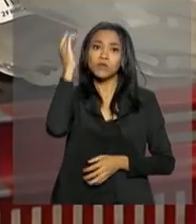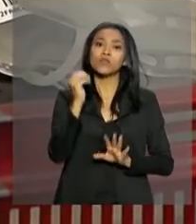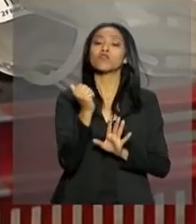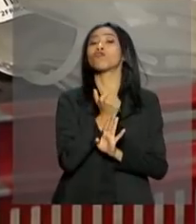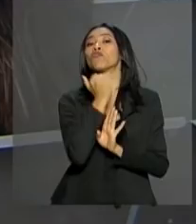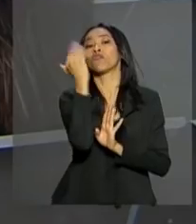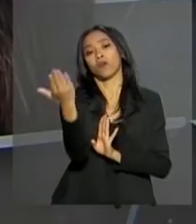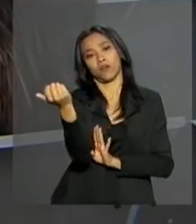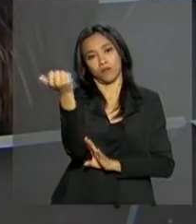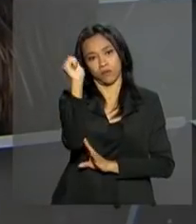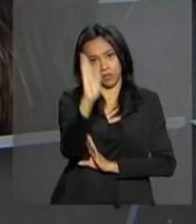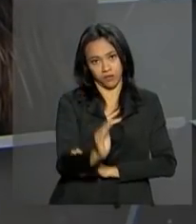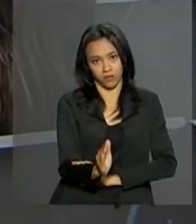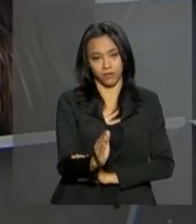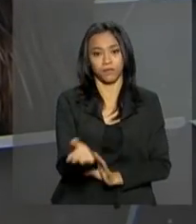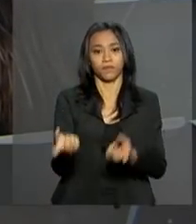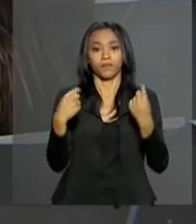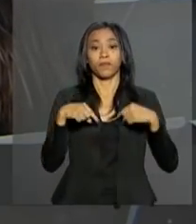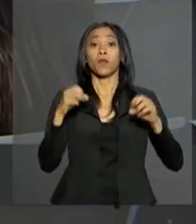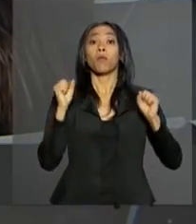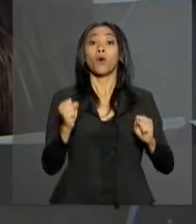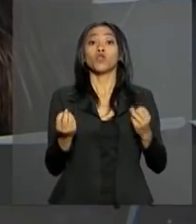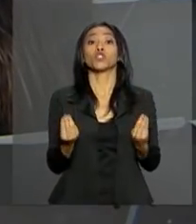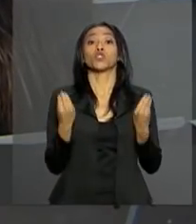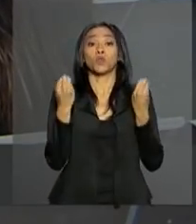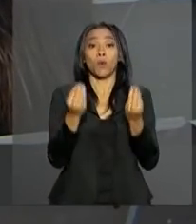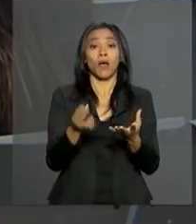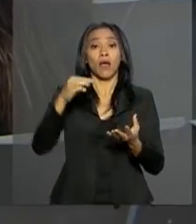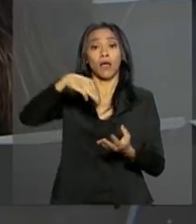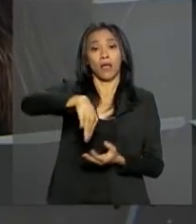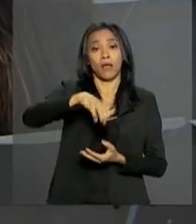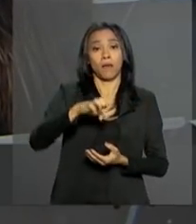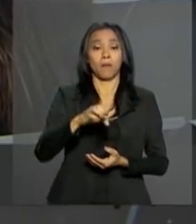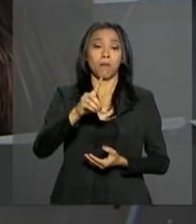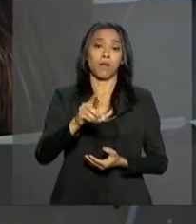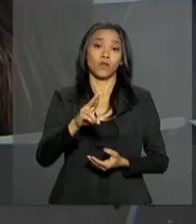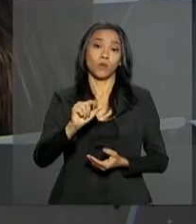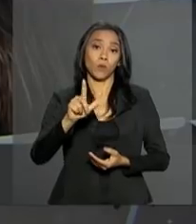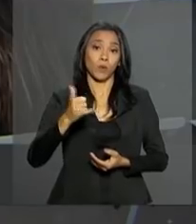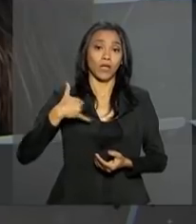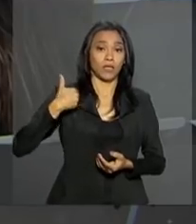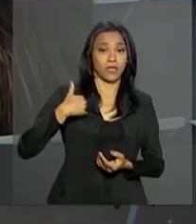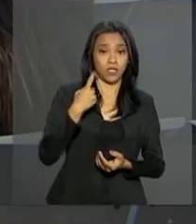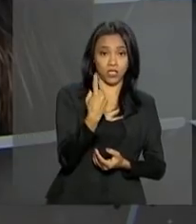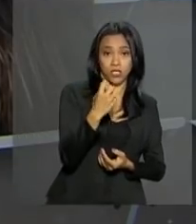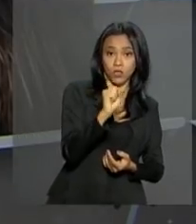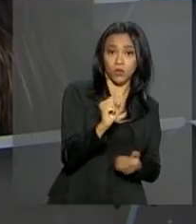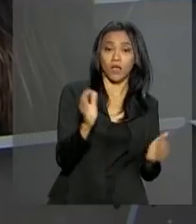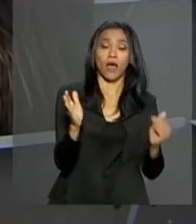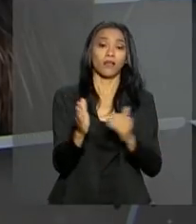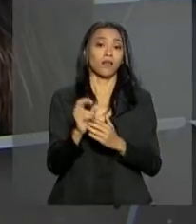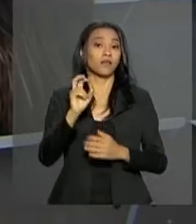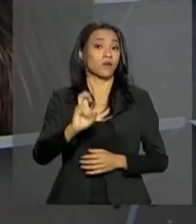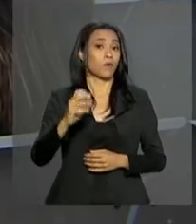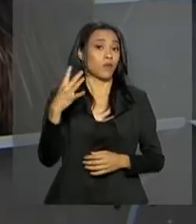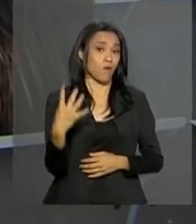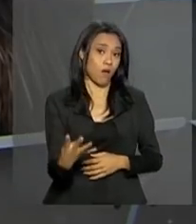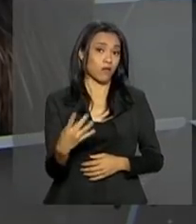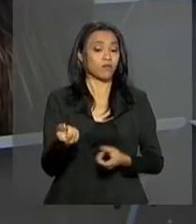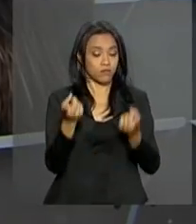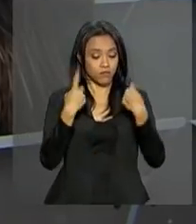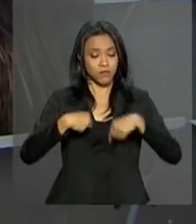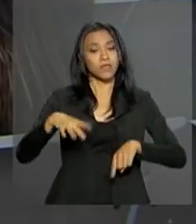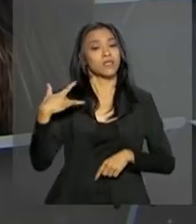países. Pode doar a medula óssea quem tem entre 18 e 54 anos de idade e está em boas condições de